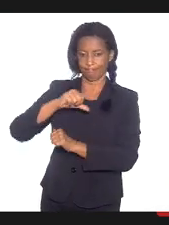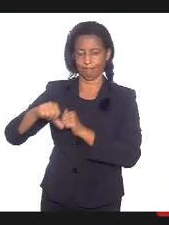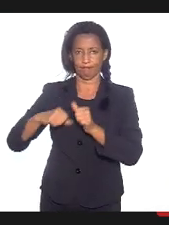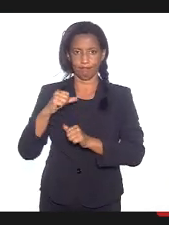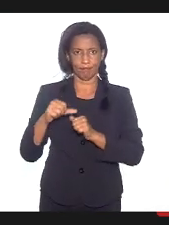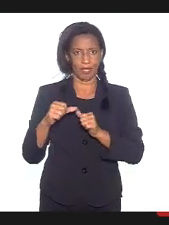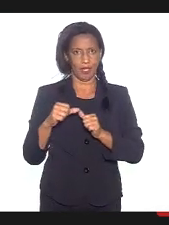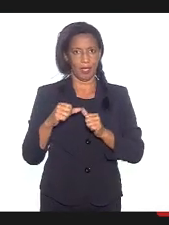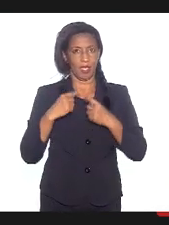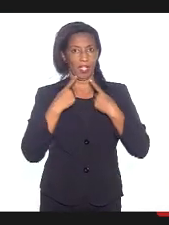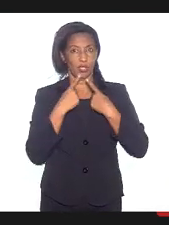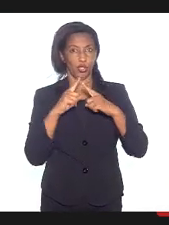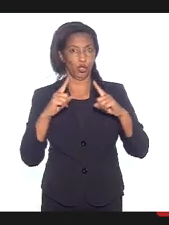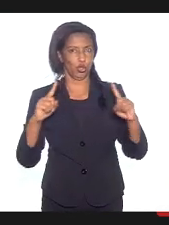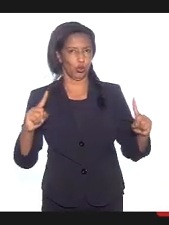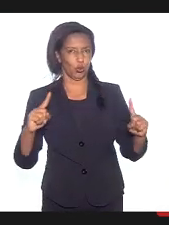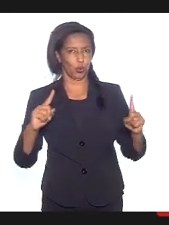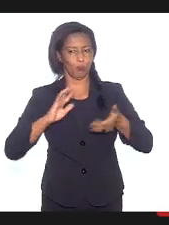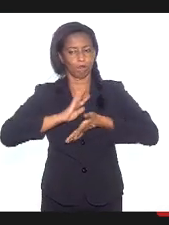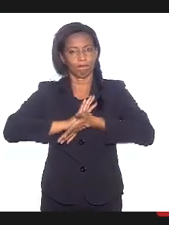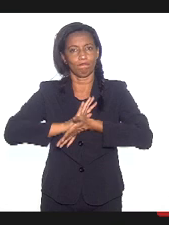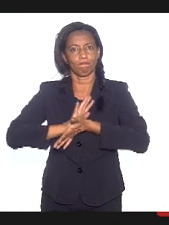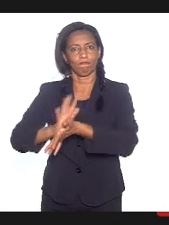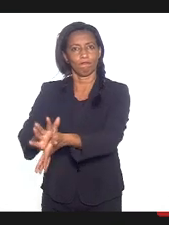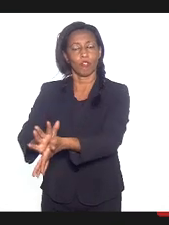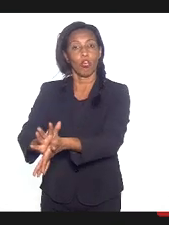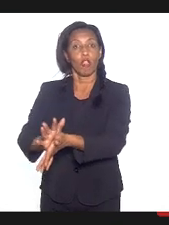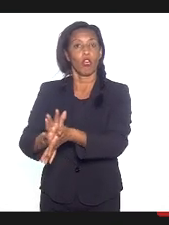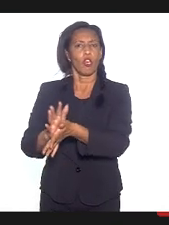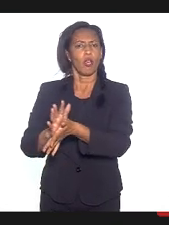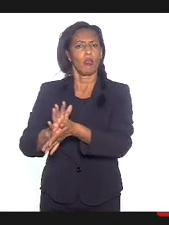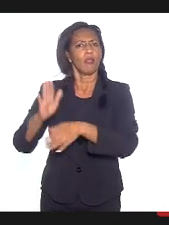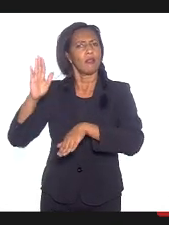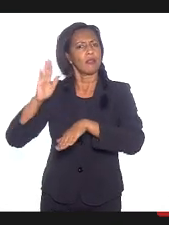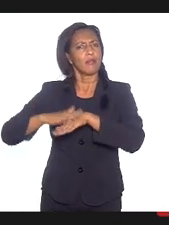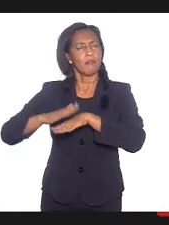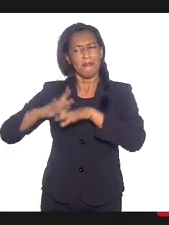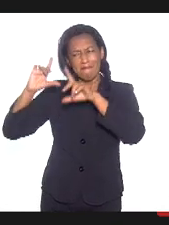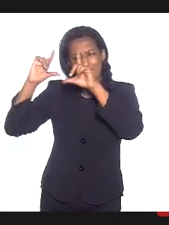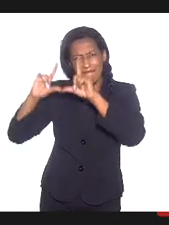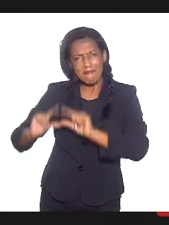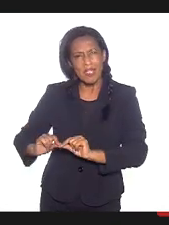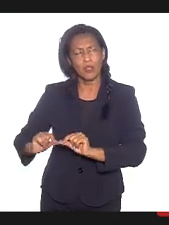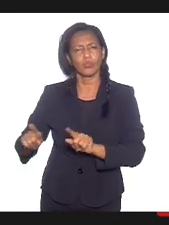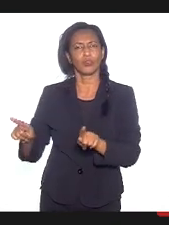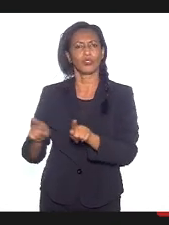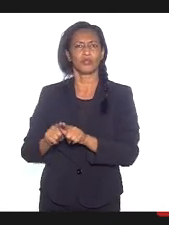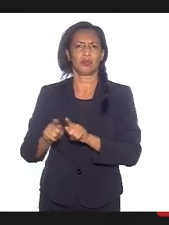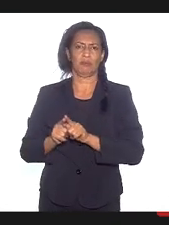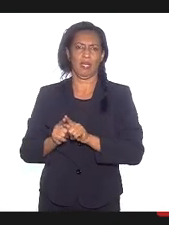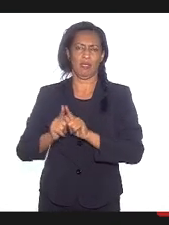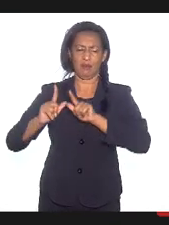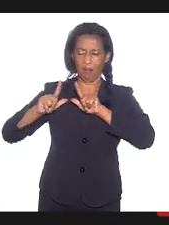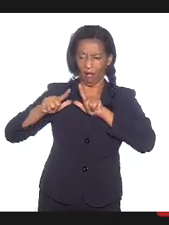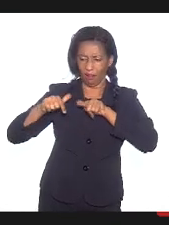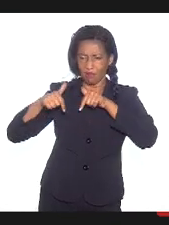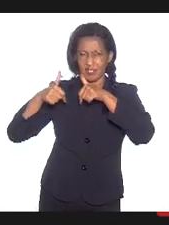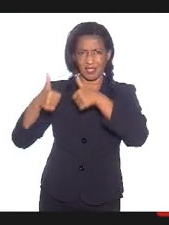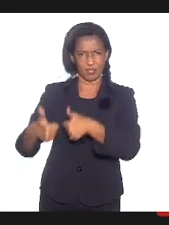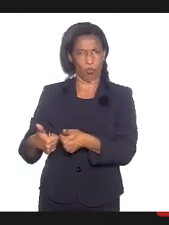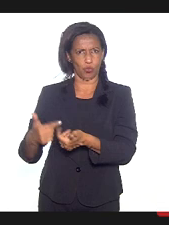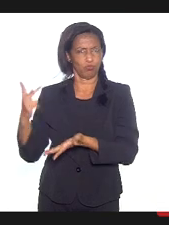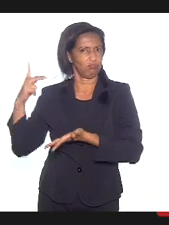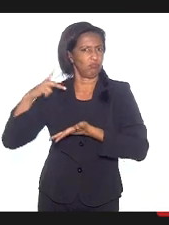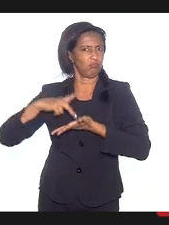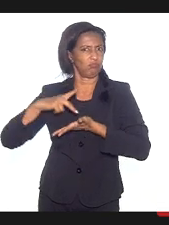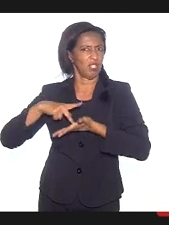discurso discriminatório e muito menos menos ainda em atos concretos